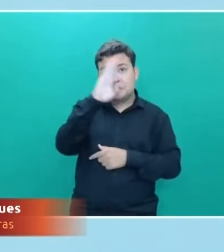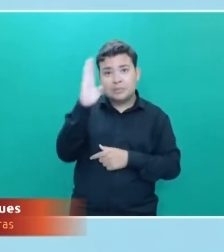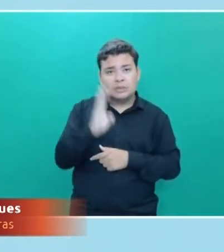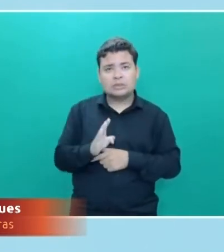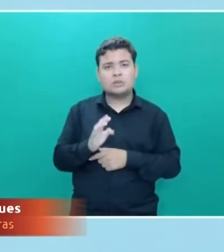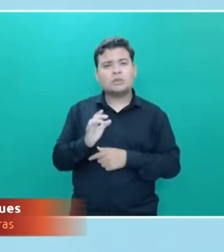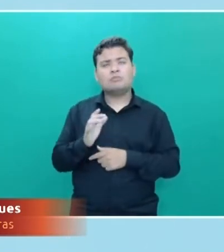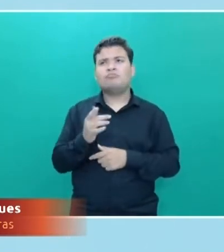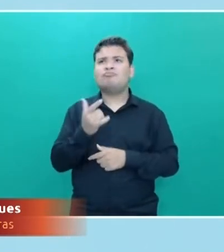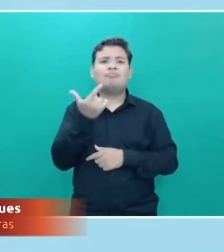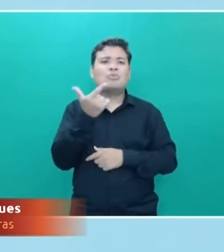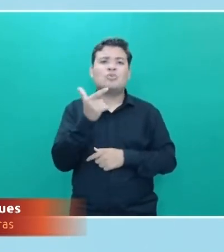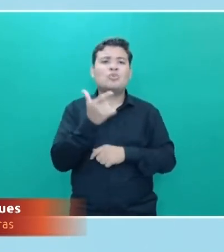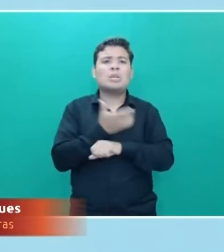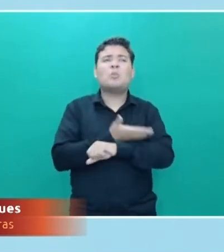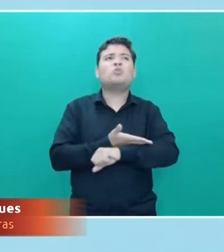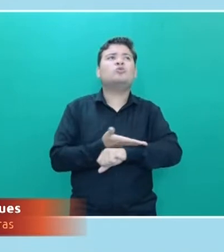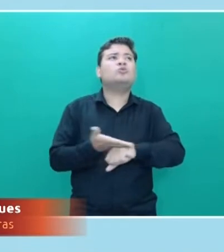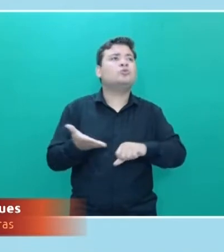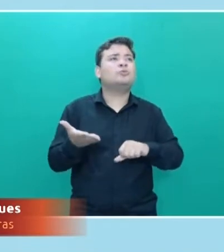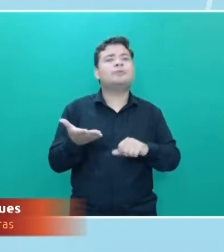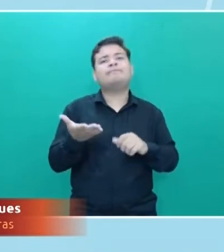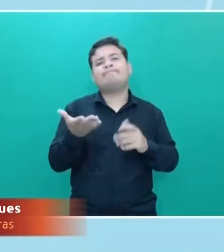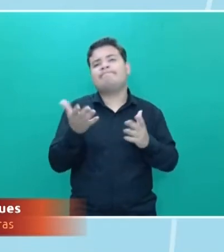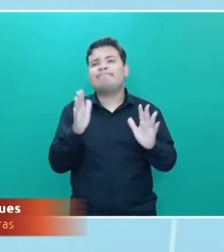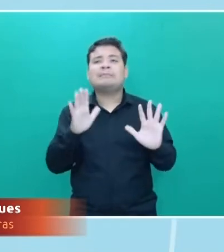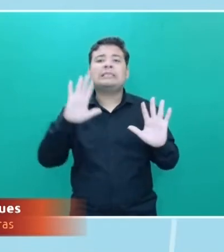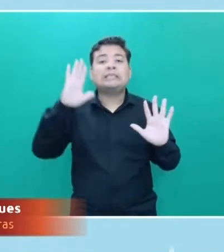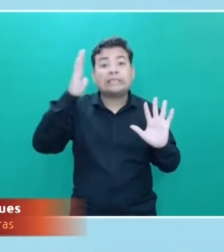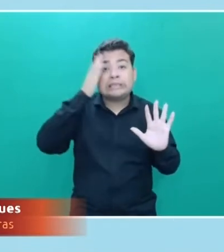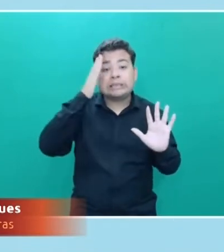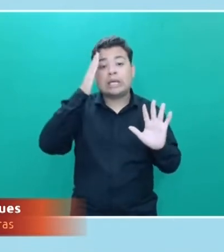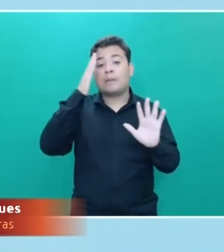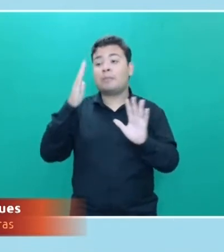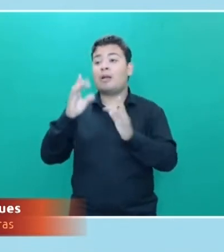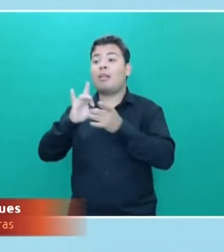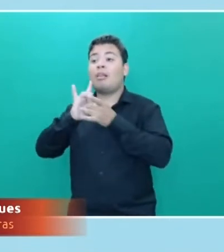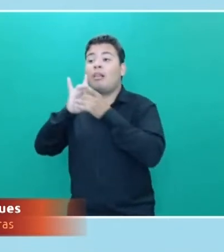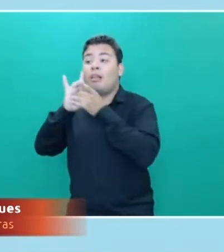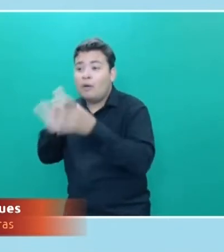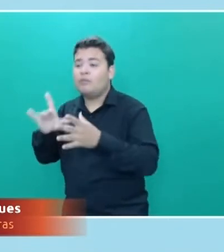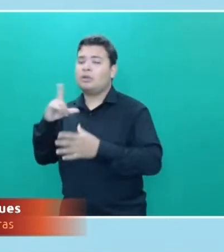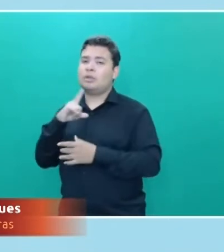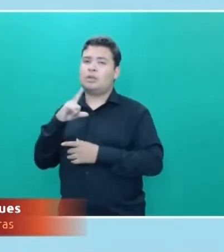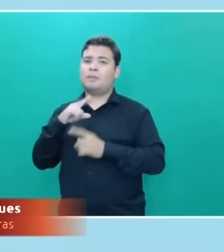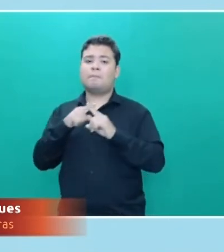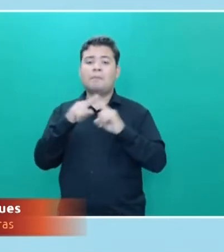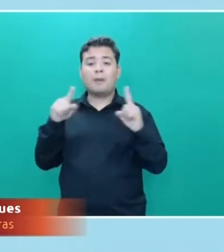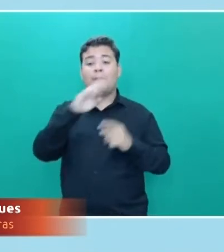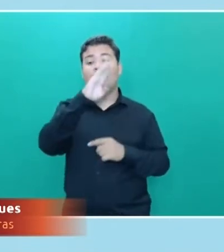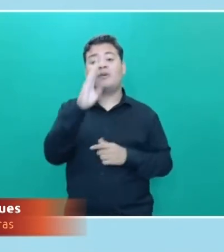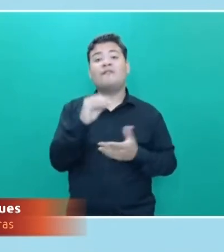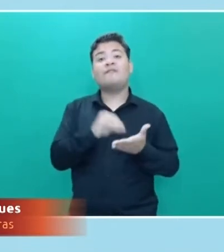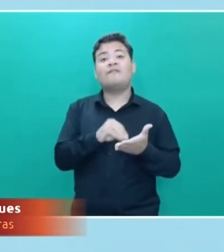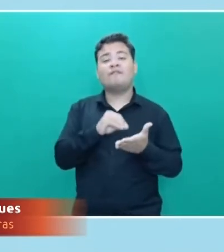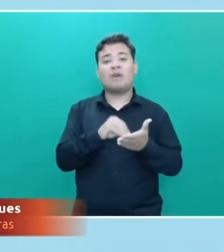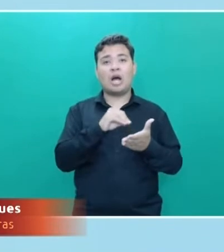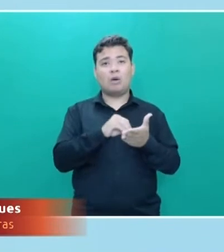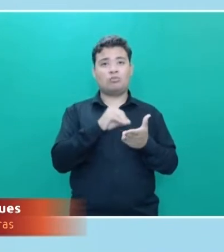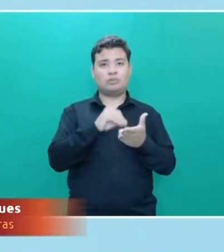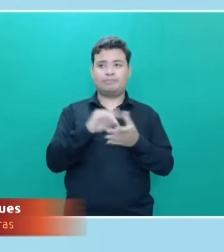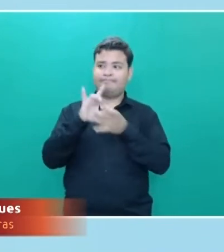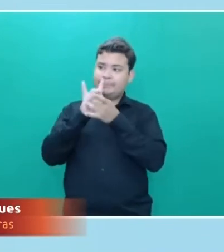acostumado, apesar de nós termos essas liberdades, mas ela não está acostumada a fazer uso delas e